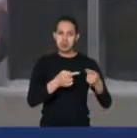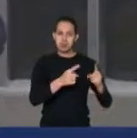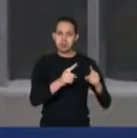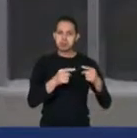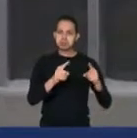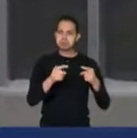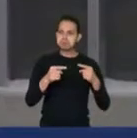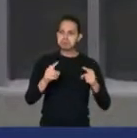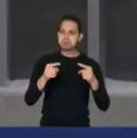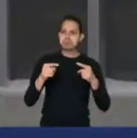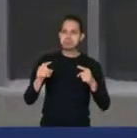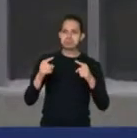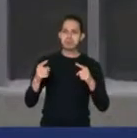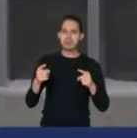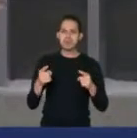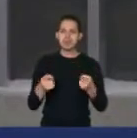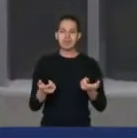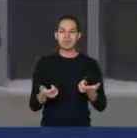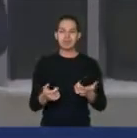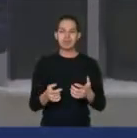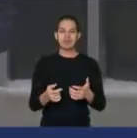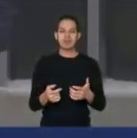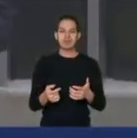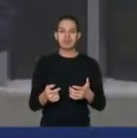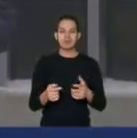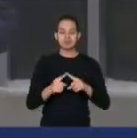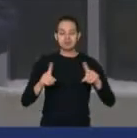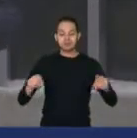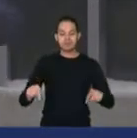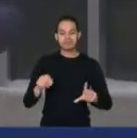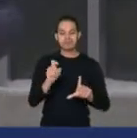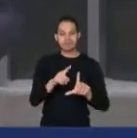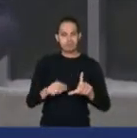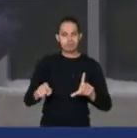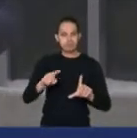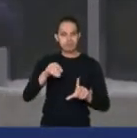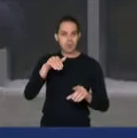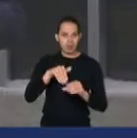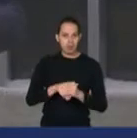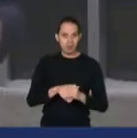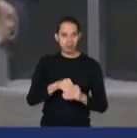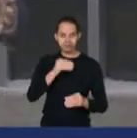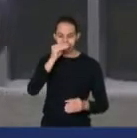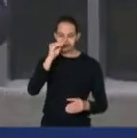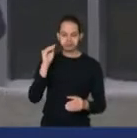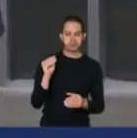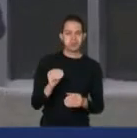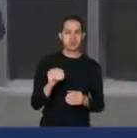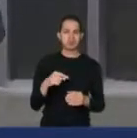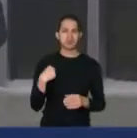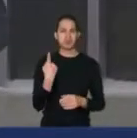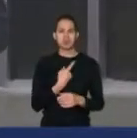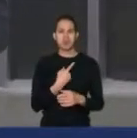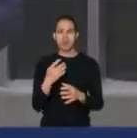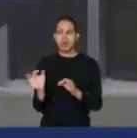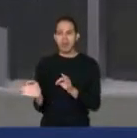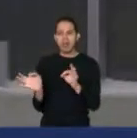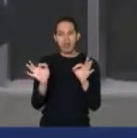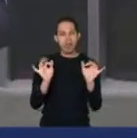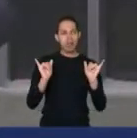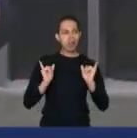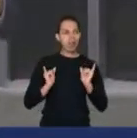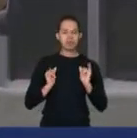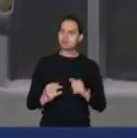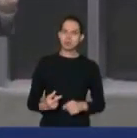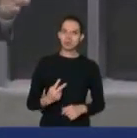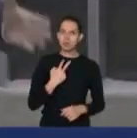tentar discredenciar as urnas eletrônicas. Ora, nós não podemos assistir isso parado. A gente